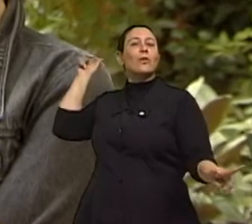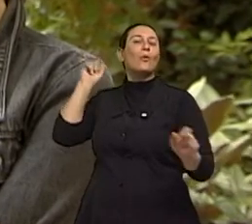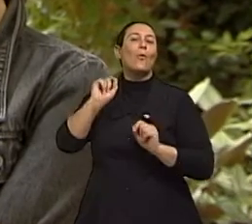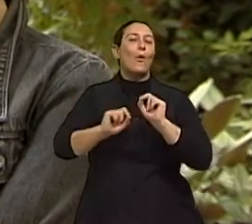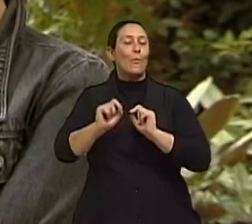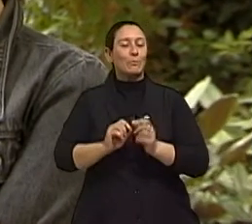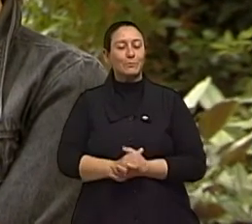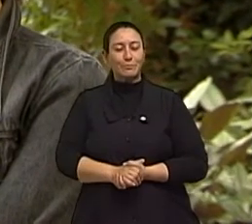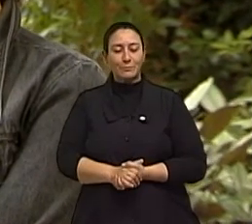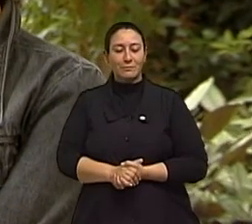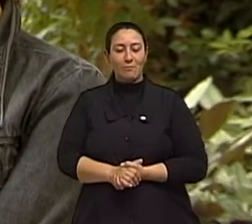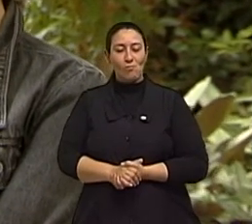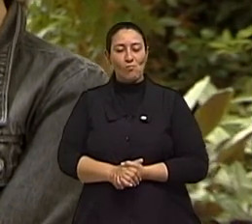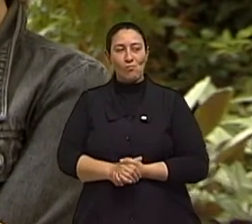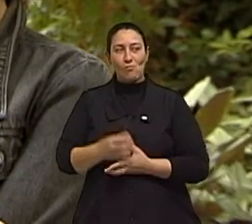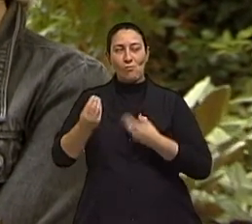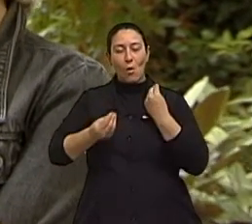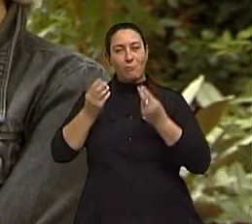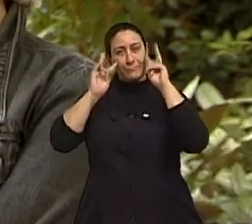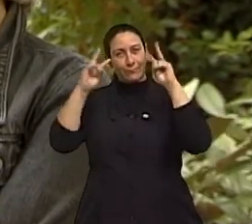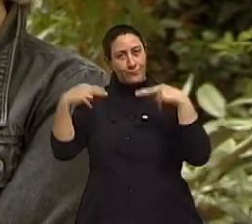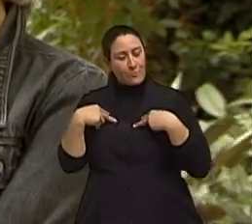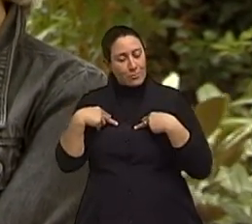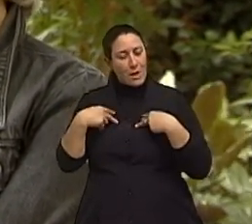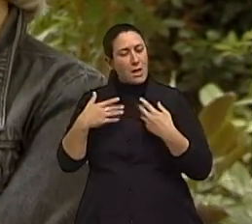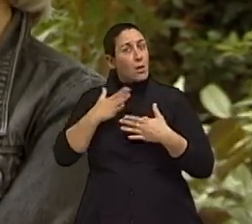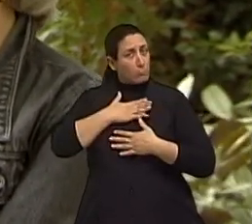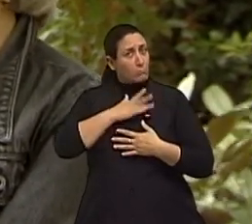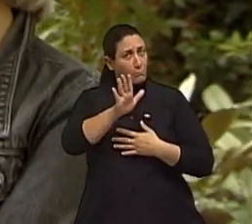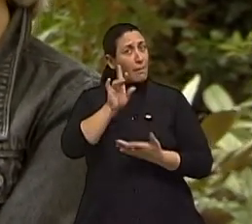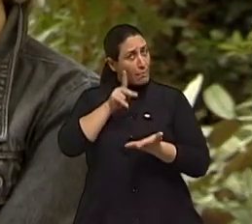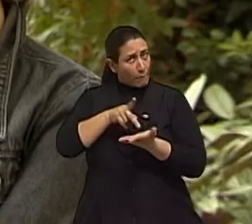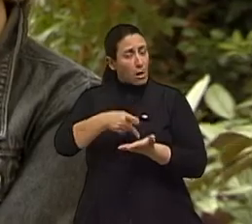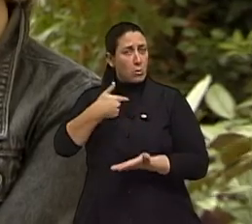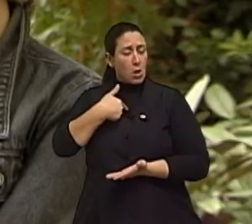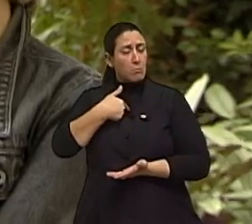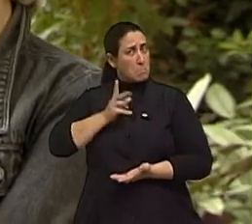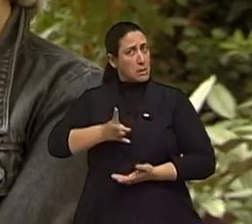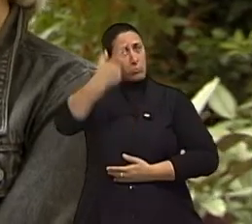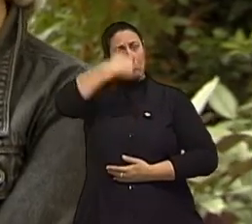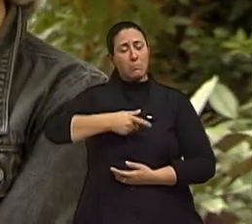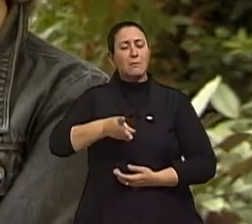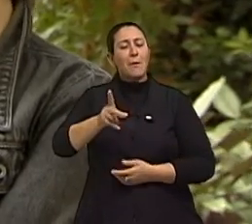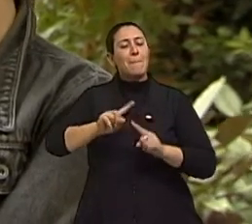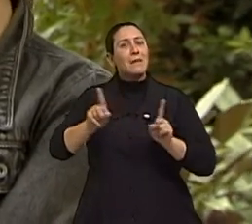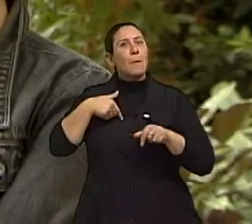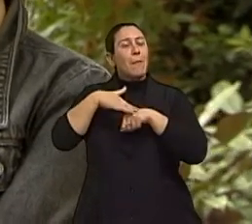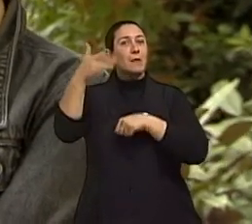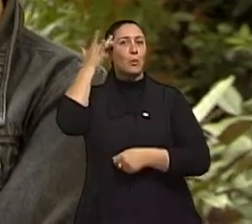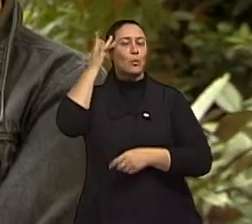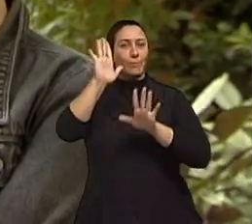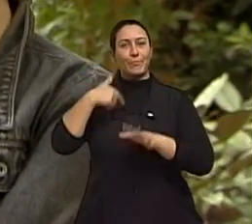Como eu me vejo, eu sou a mesma pessoa, eu sou mais madura, né? Porque eu entrei para a universidade com